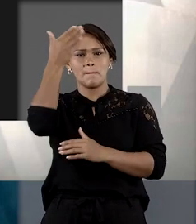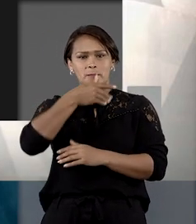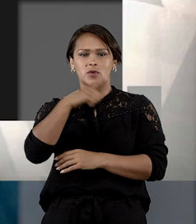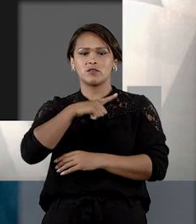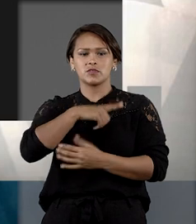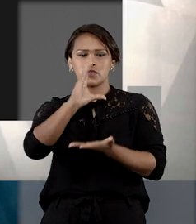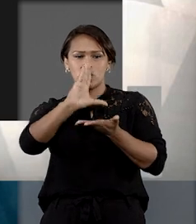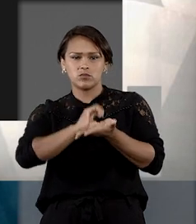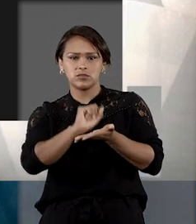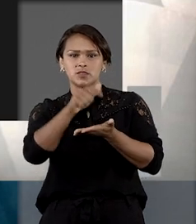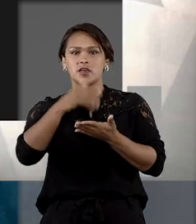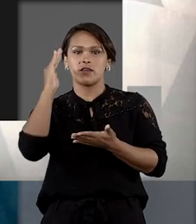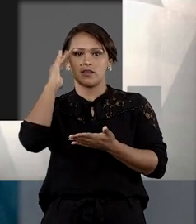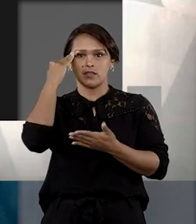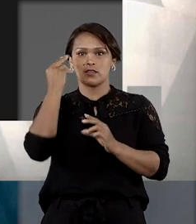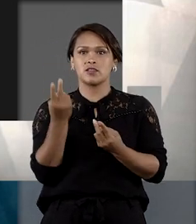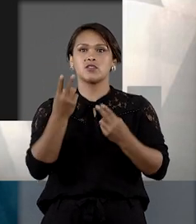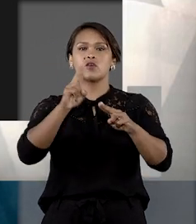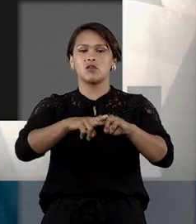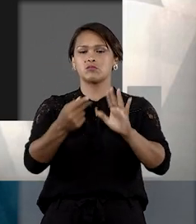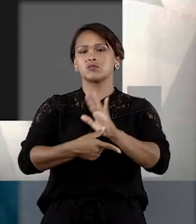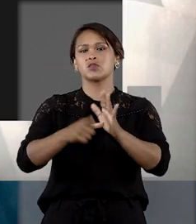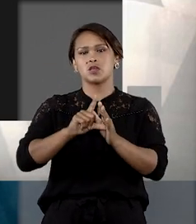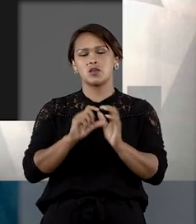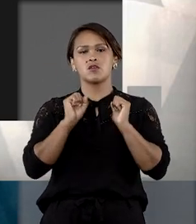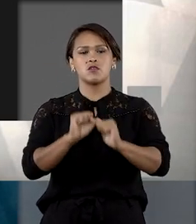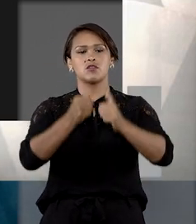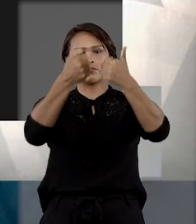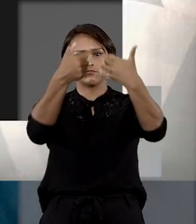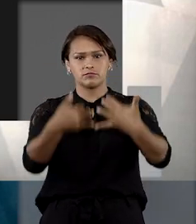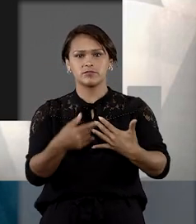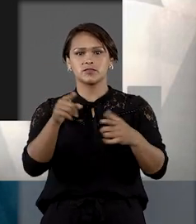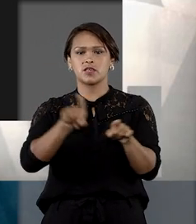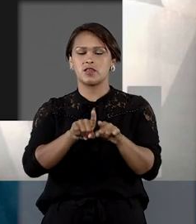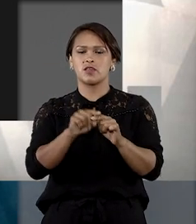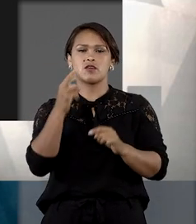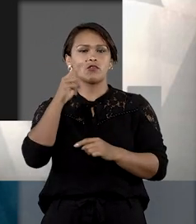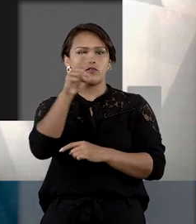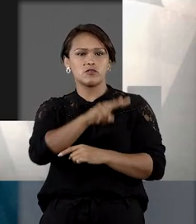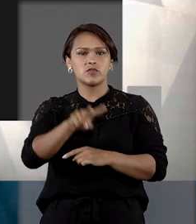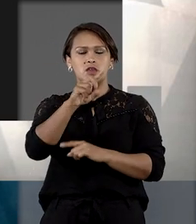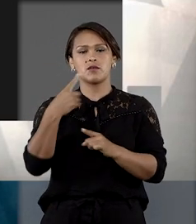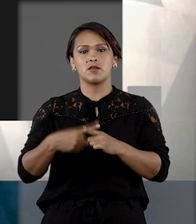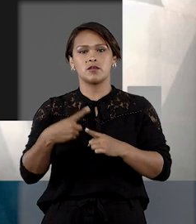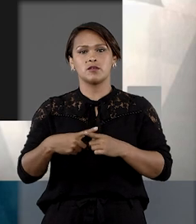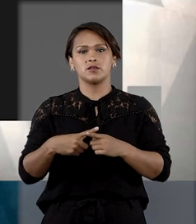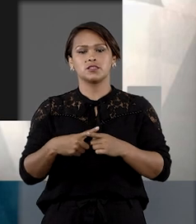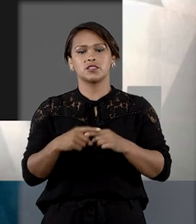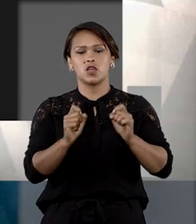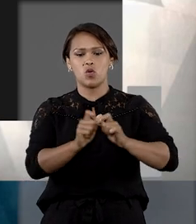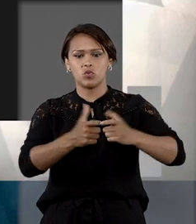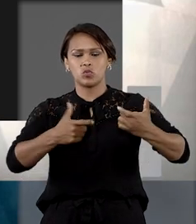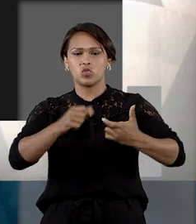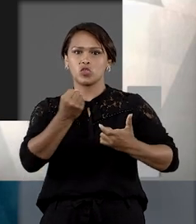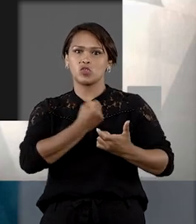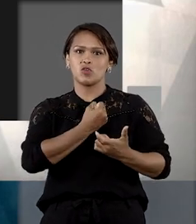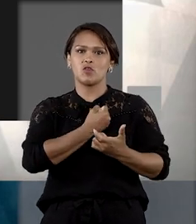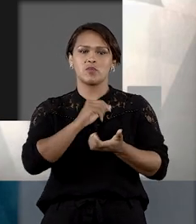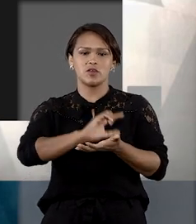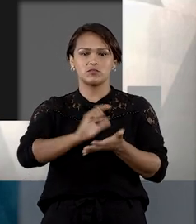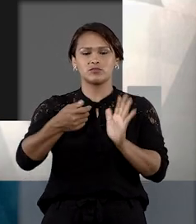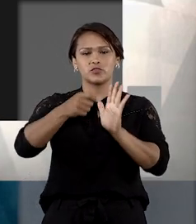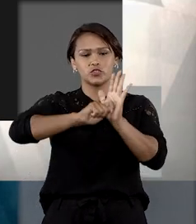provas obtidas e entendeu que a prisão preventiva foi fundamentada, tendo em vista a grande quantidade de drogas